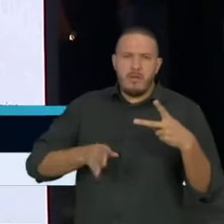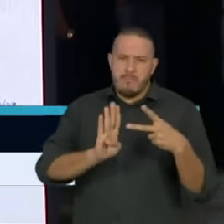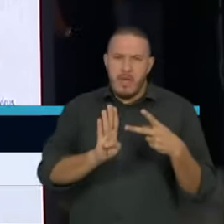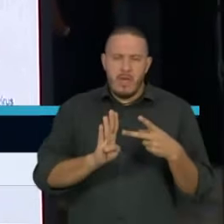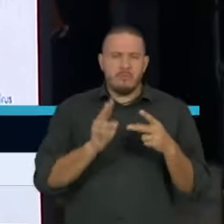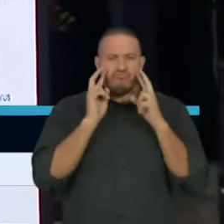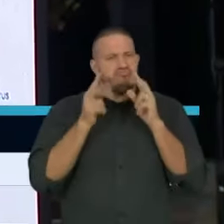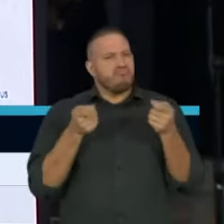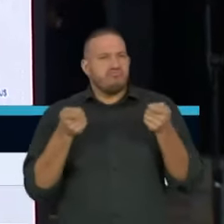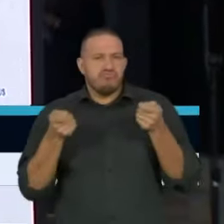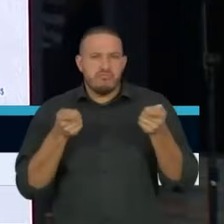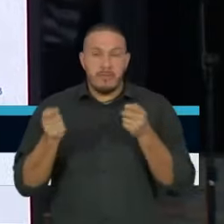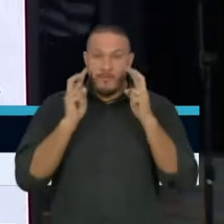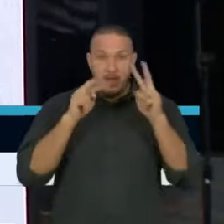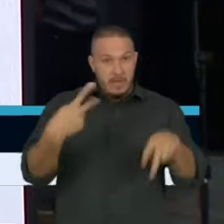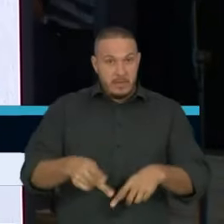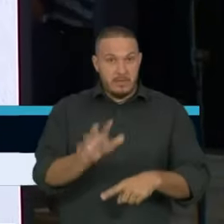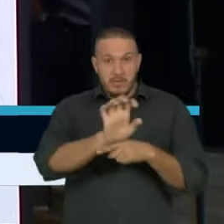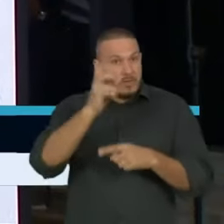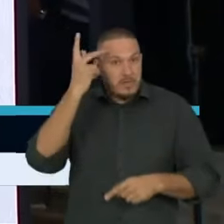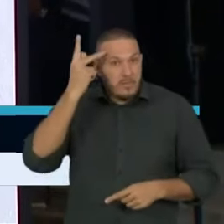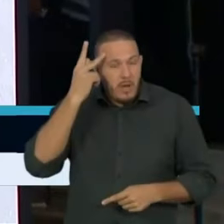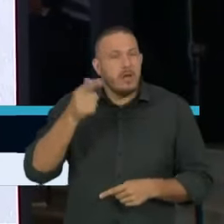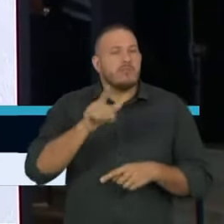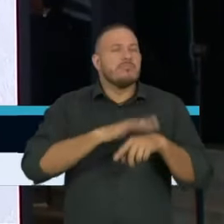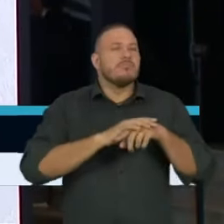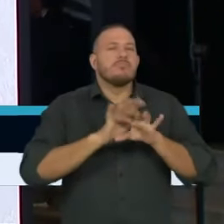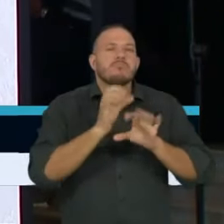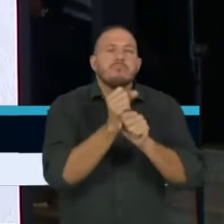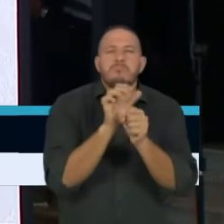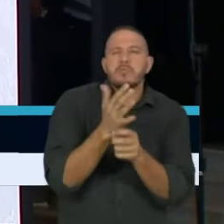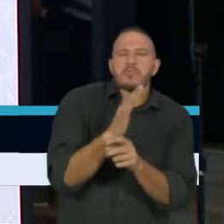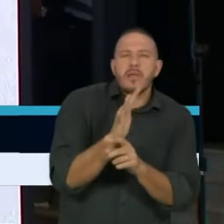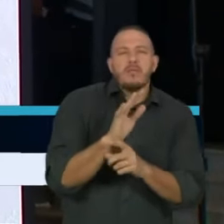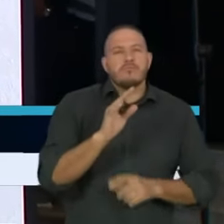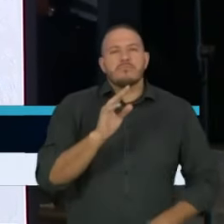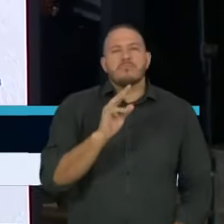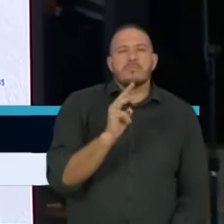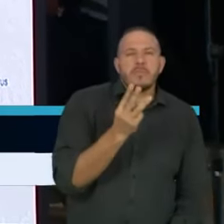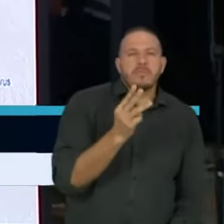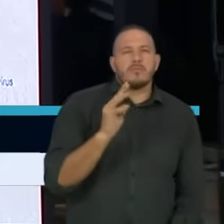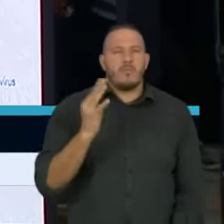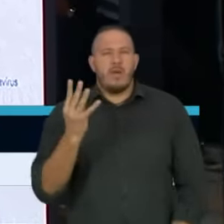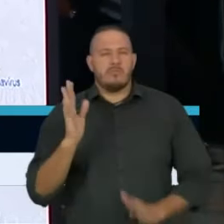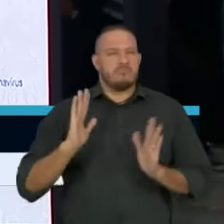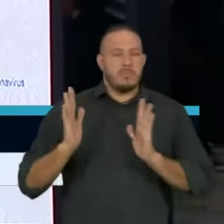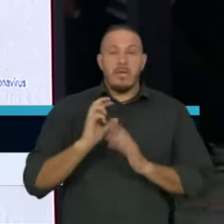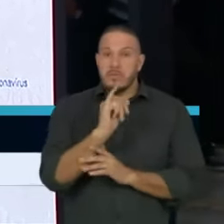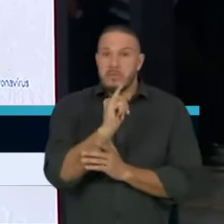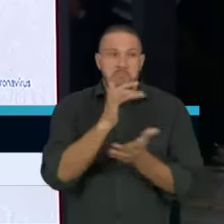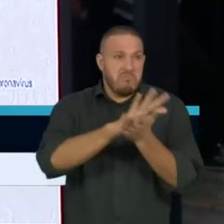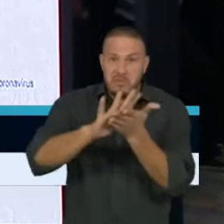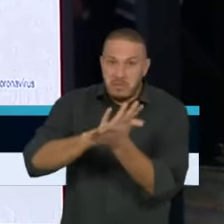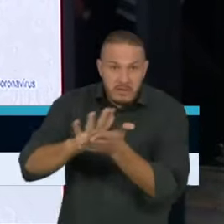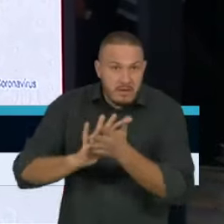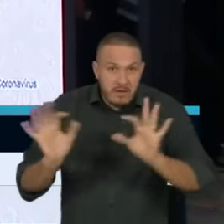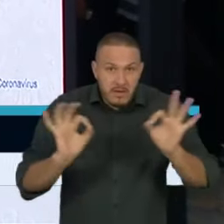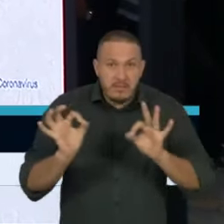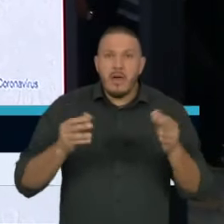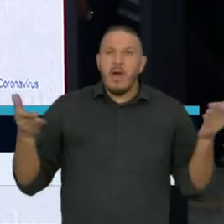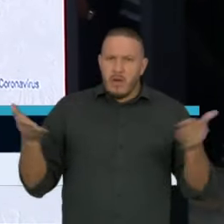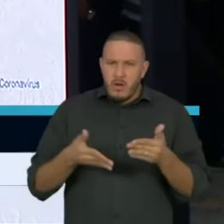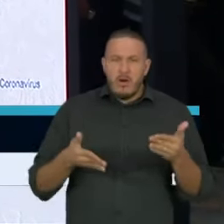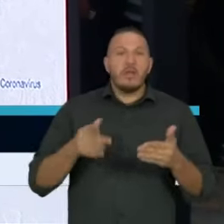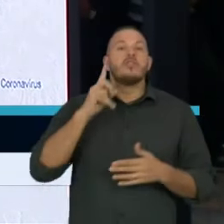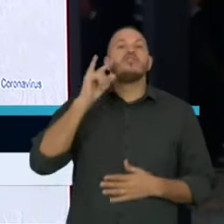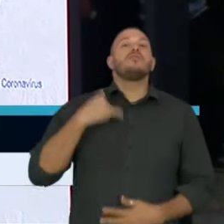número de casos no Estado de São Paulo e projetamos para o dia 13 de 4. Sem nenhuma medida, nós estaríamos lá no